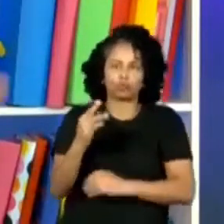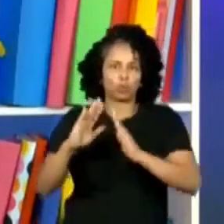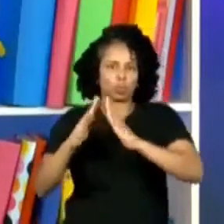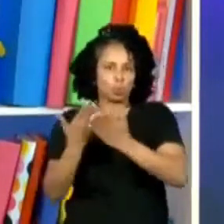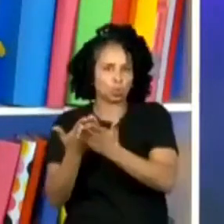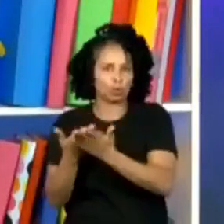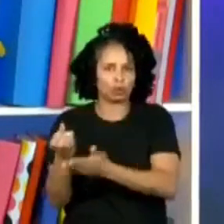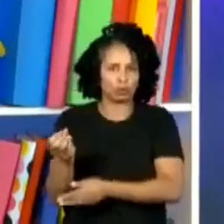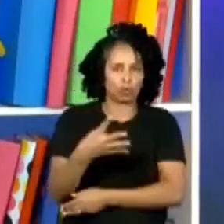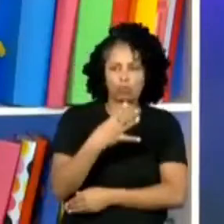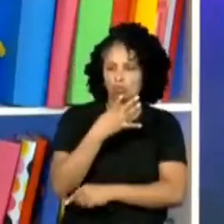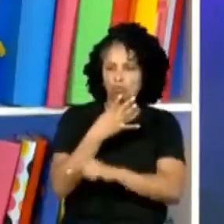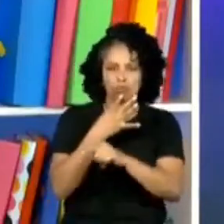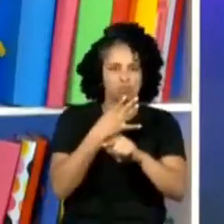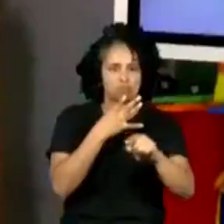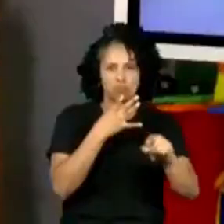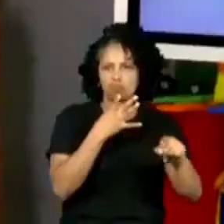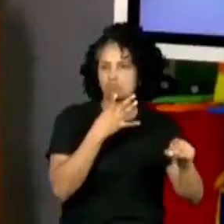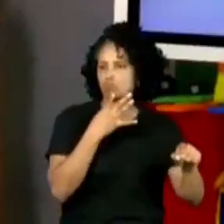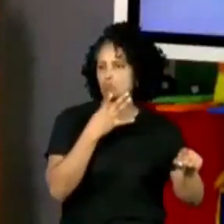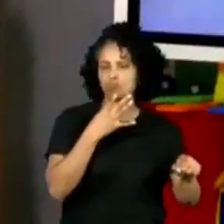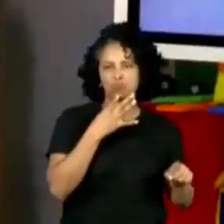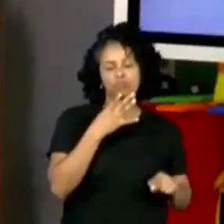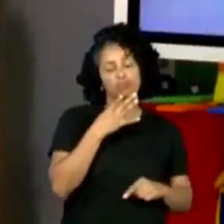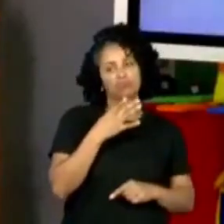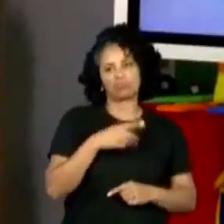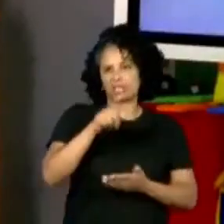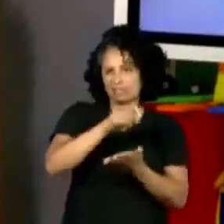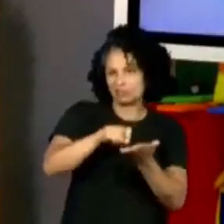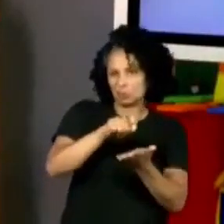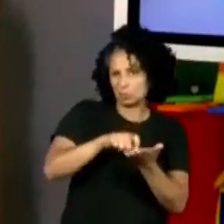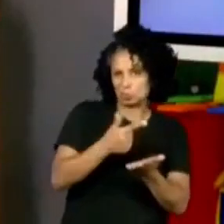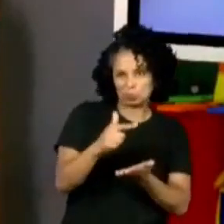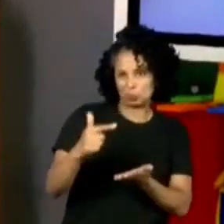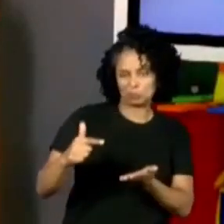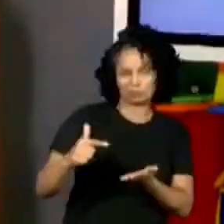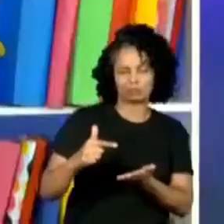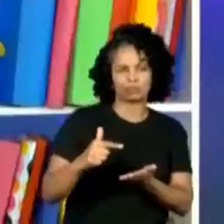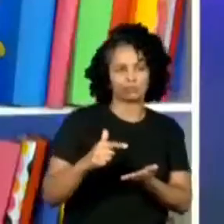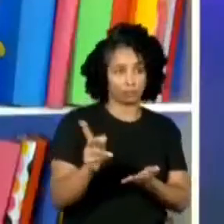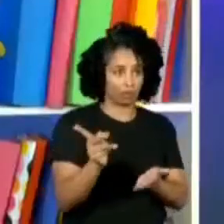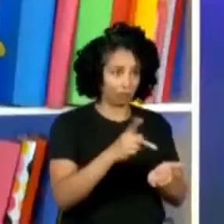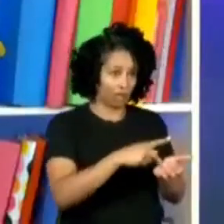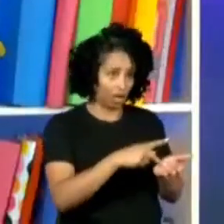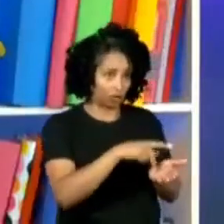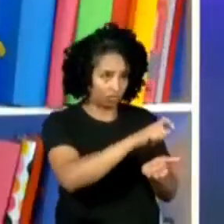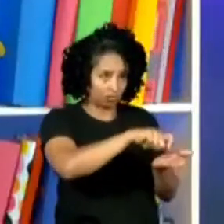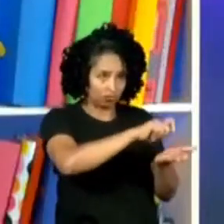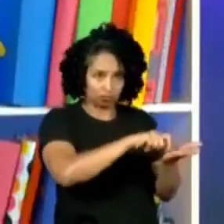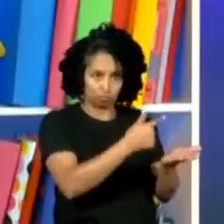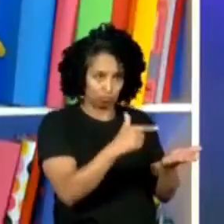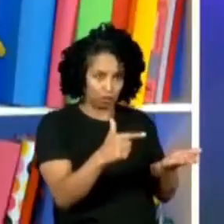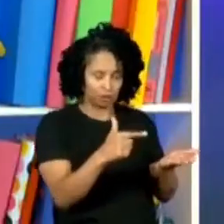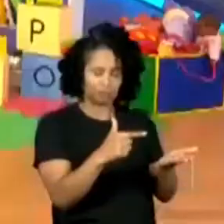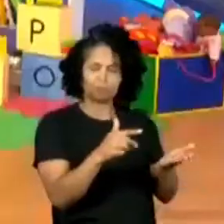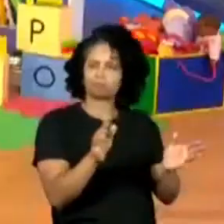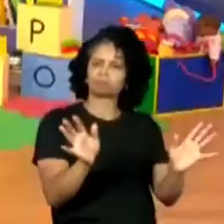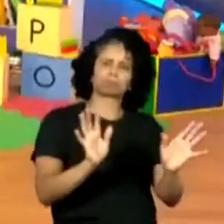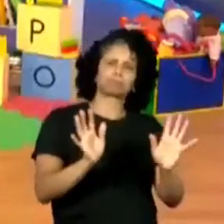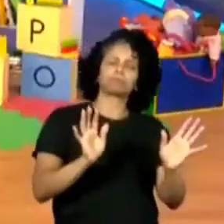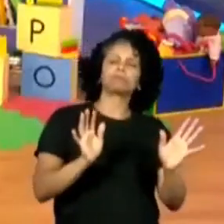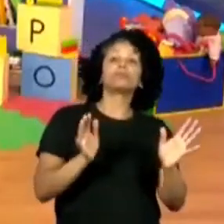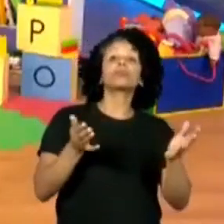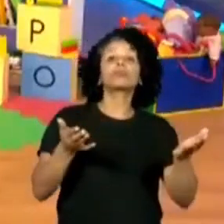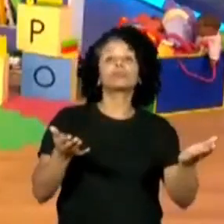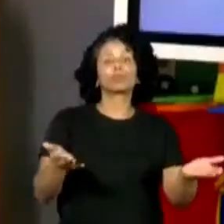conheço, nem os professores, nem os alunos. Sei. Né? Normalmente não tem lição no primeiro dia. É, não. E é